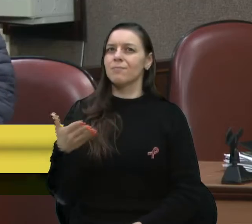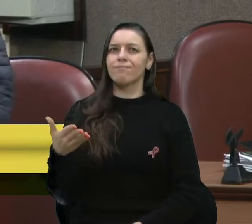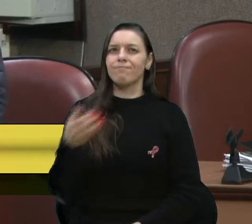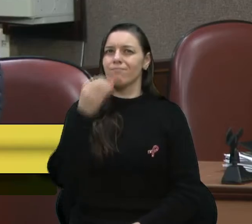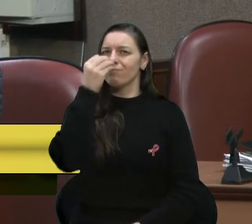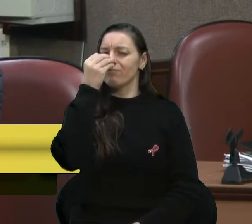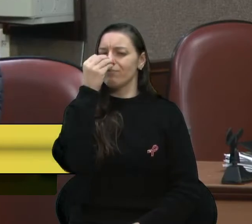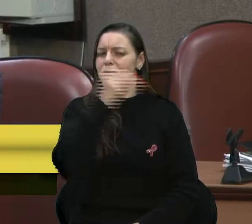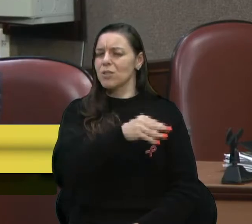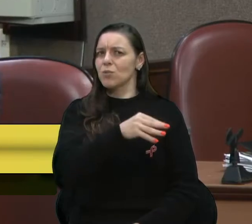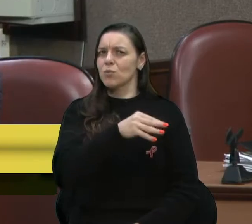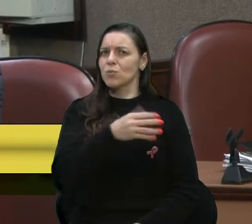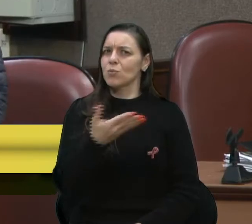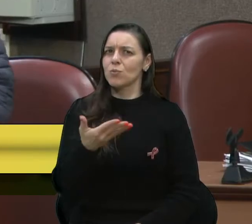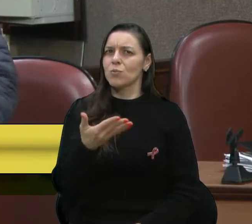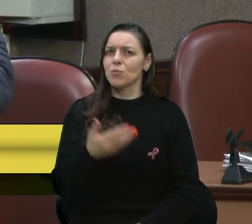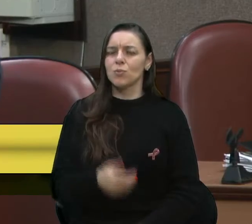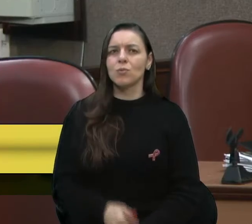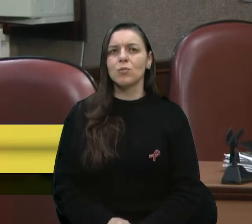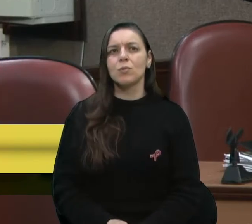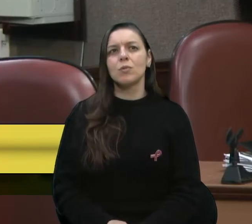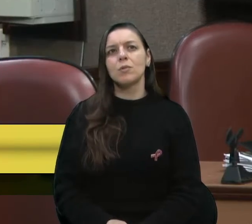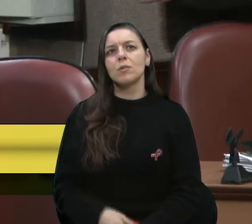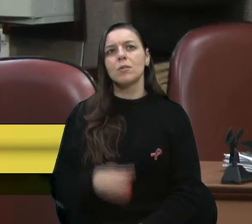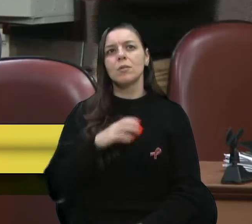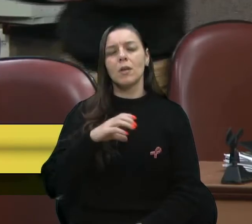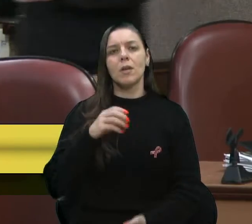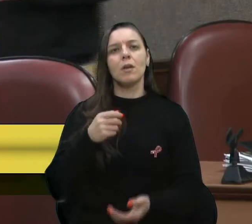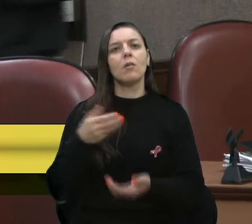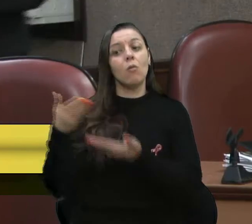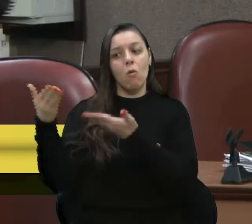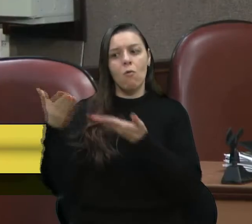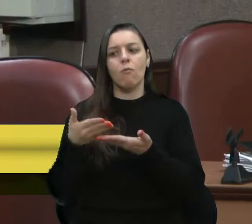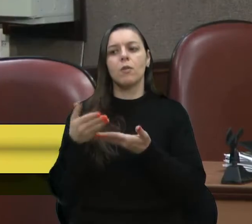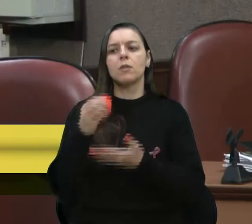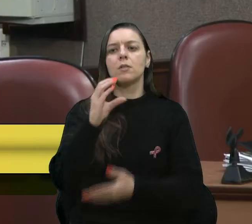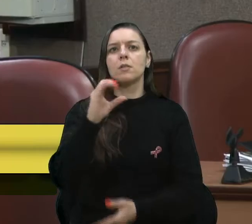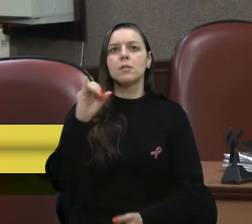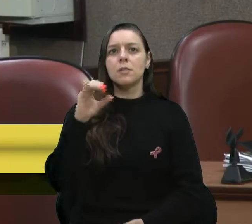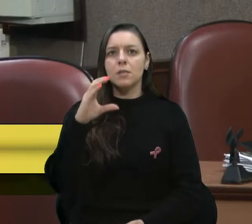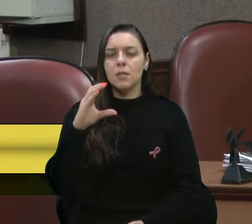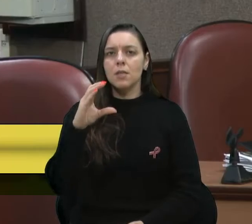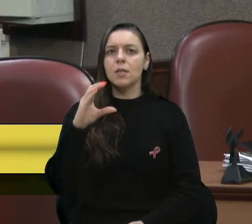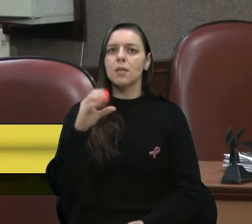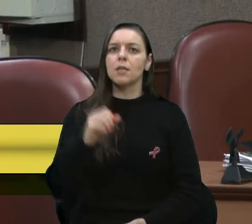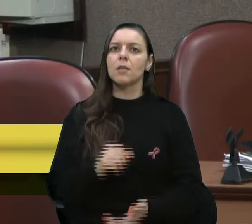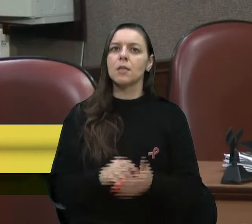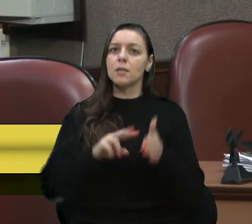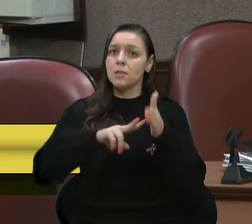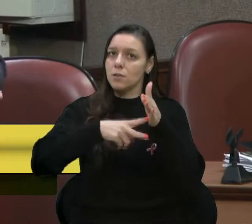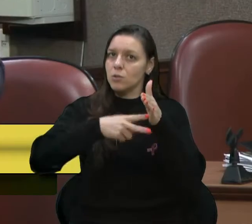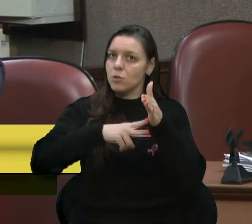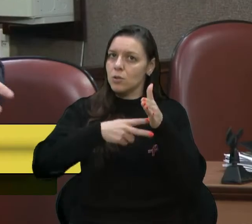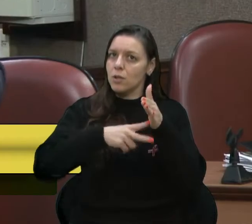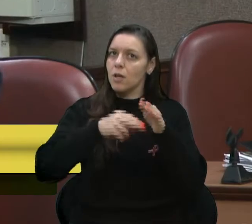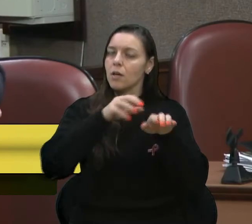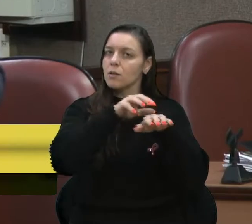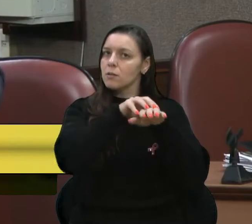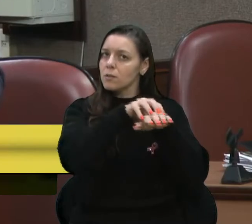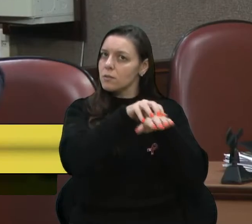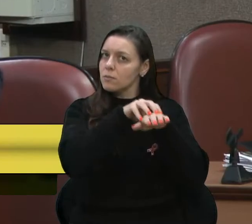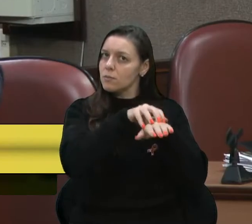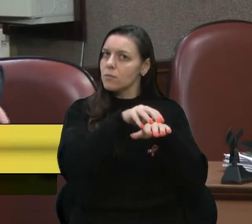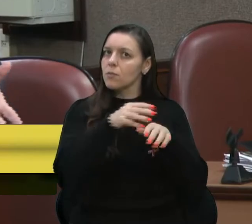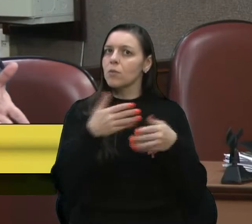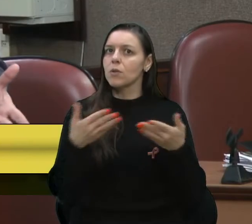as SIC, enfim, o Sindicato dos Transportes. Tem que fazer